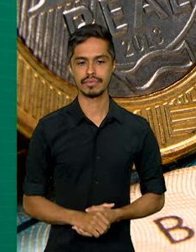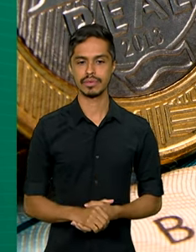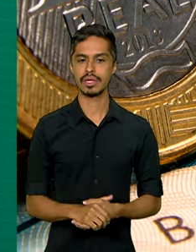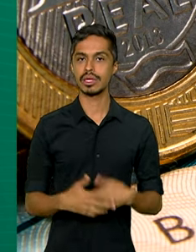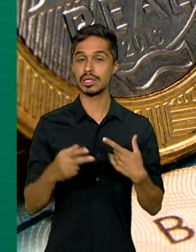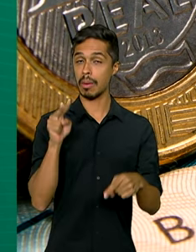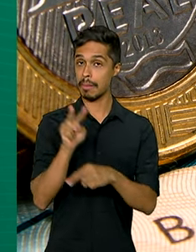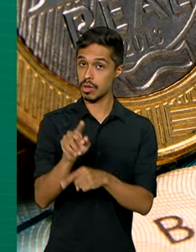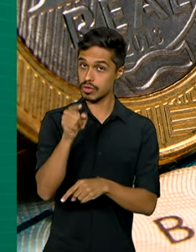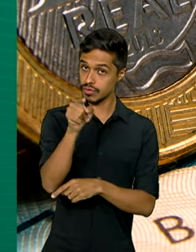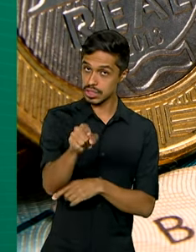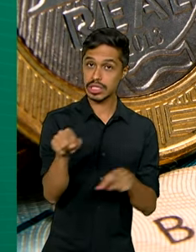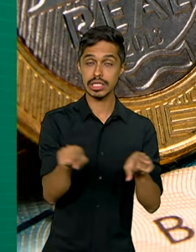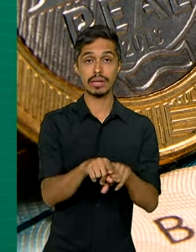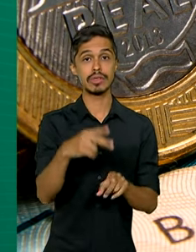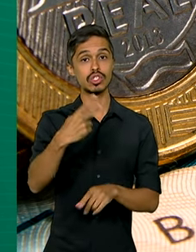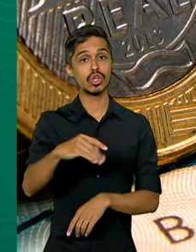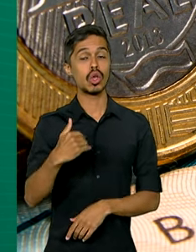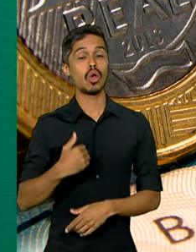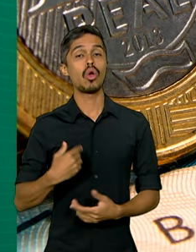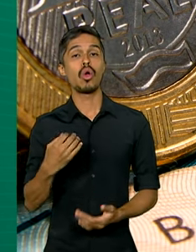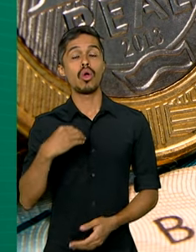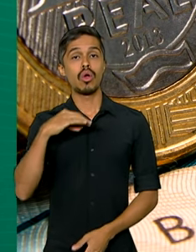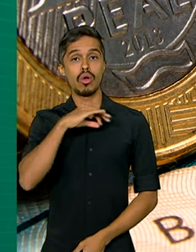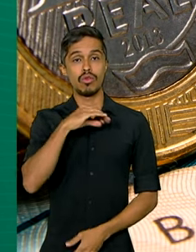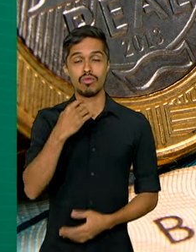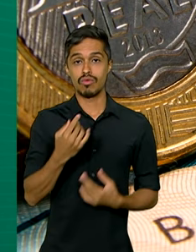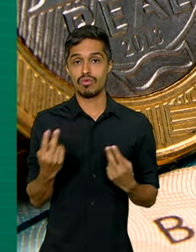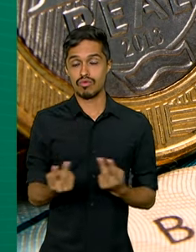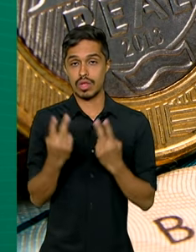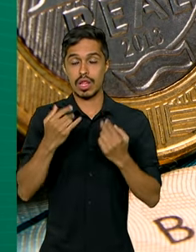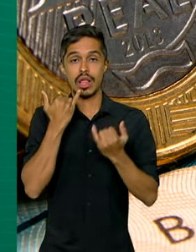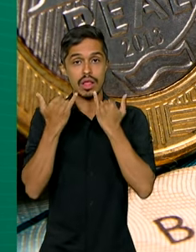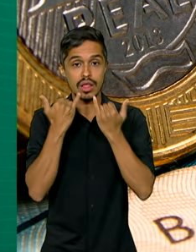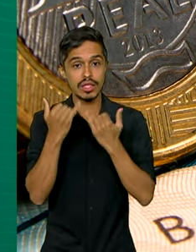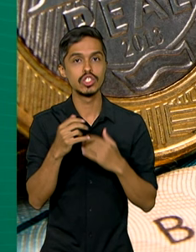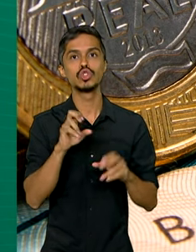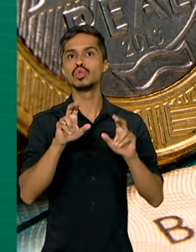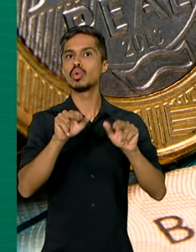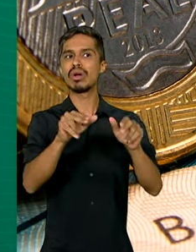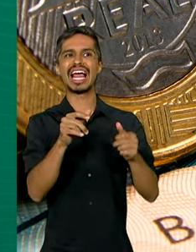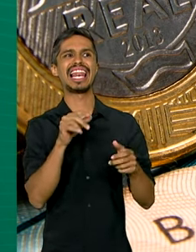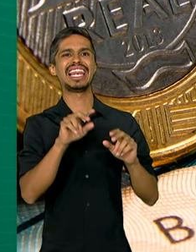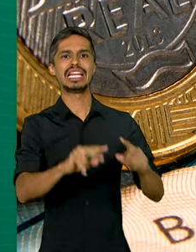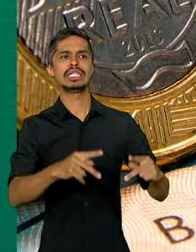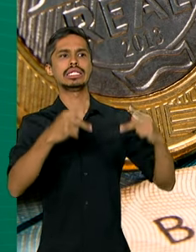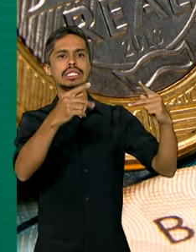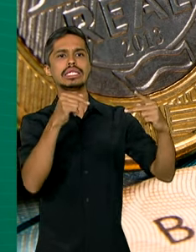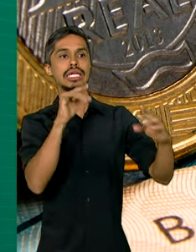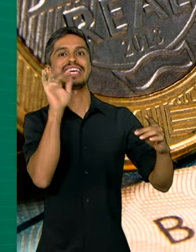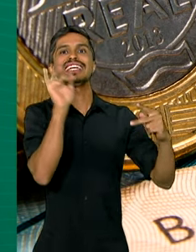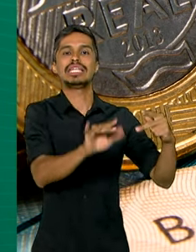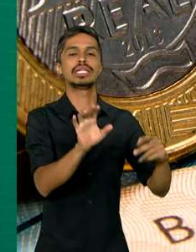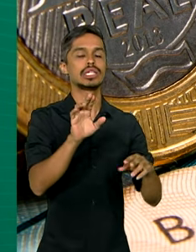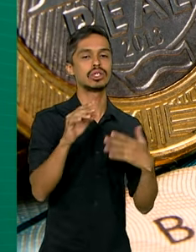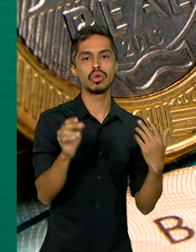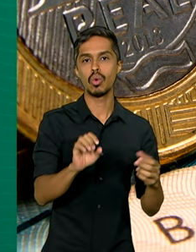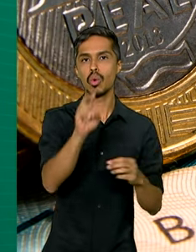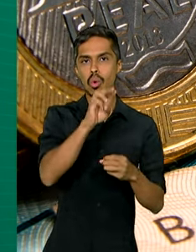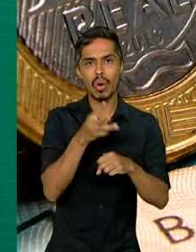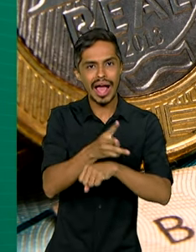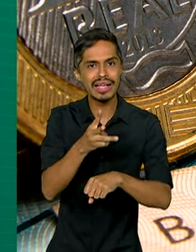proteção e de seus dados, nunca clique em links suspeitos enviados por e-mail, SMS,